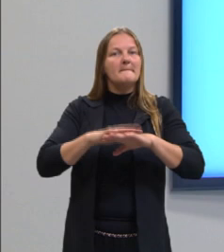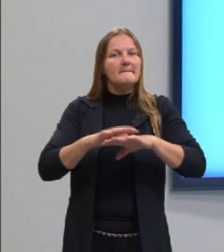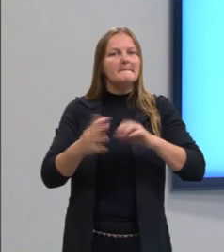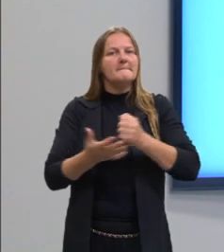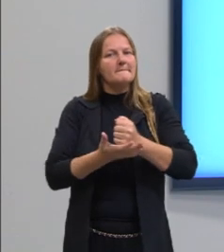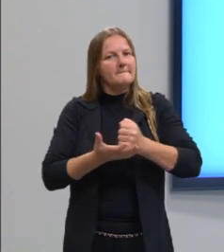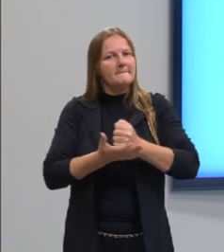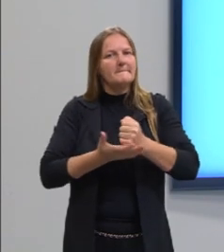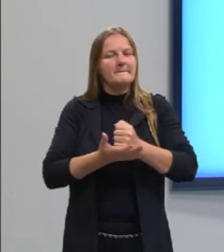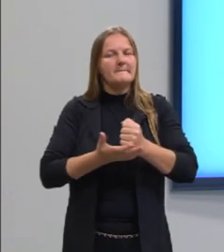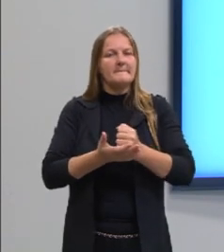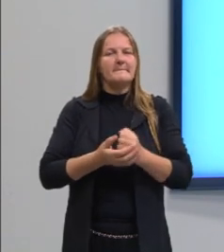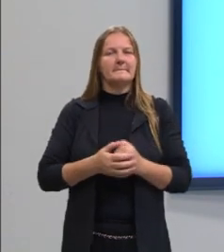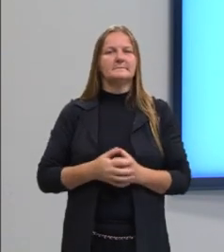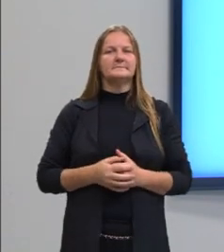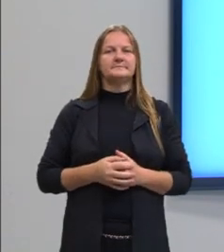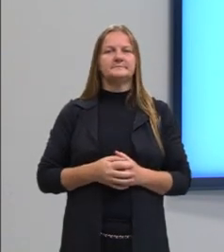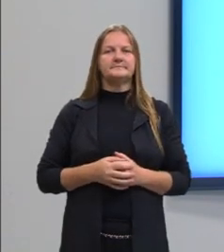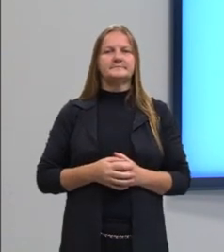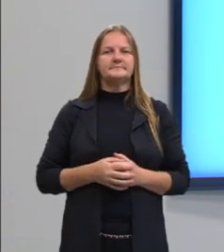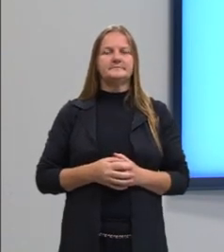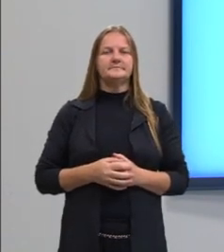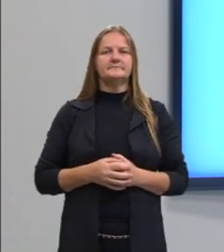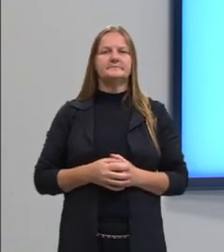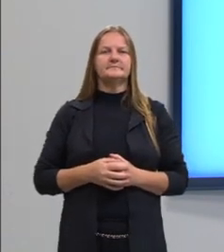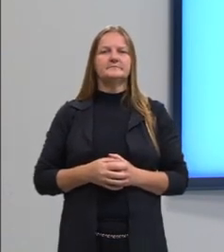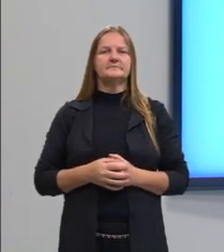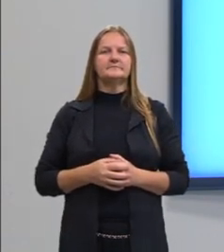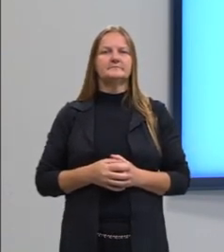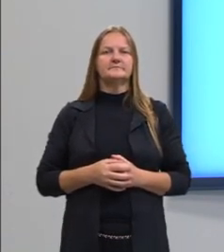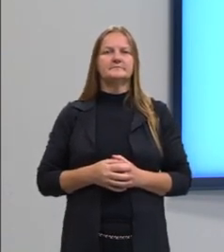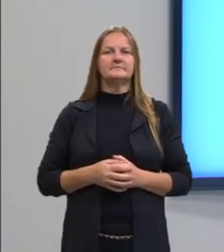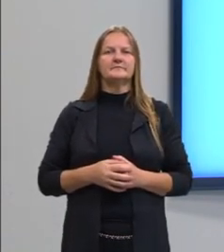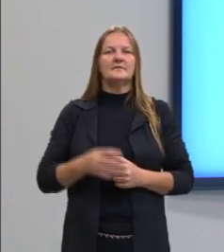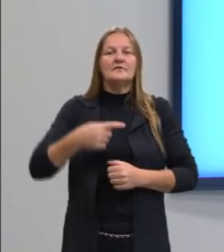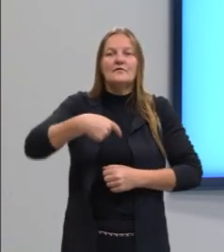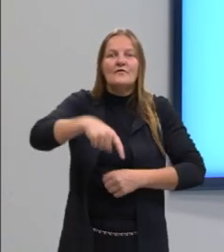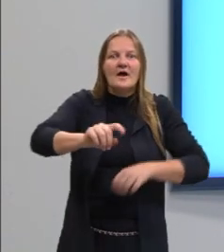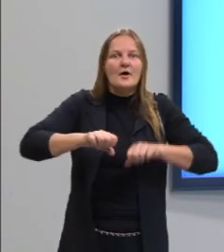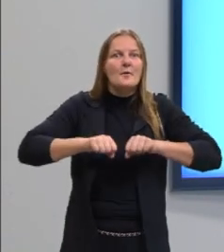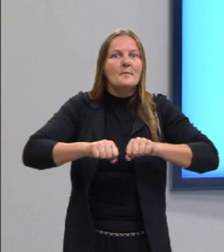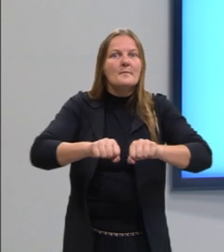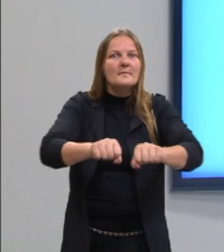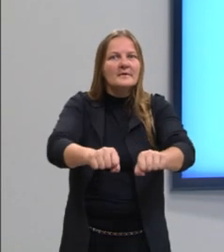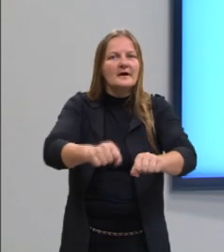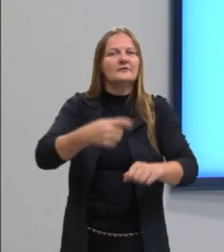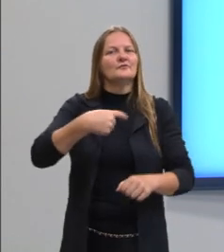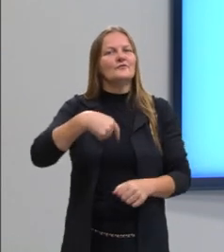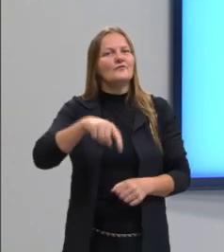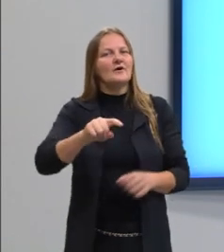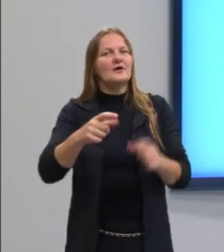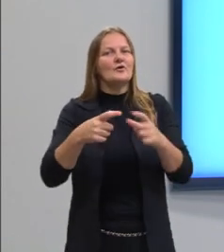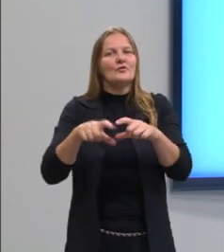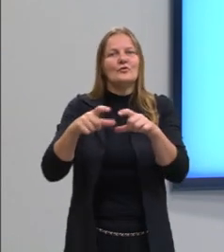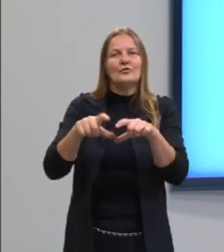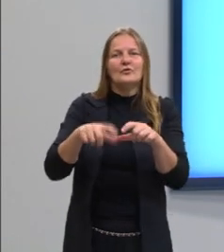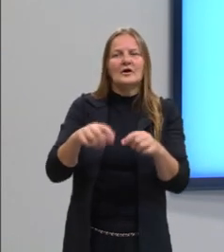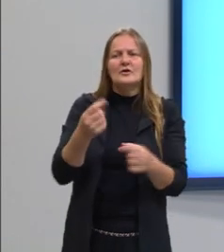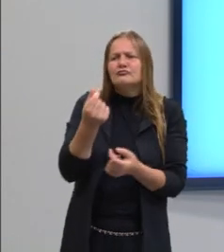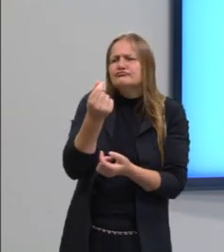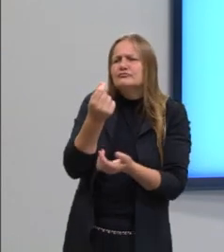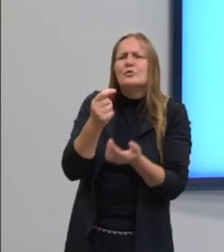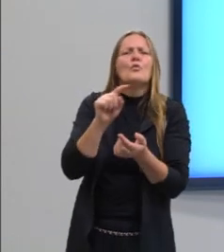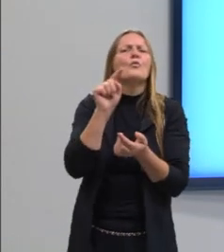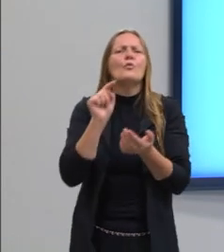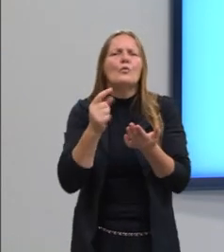mesmo, que gente utiliza quando vai no mercado, quando vai em algum local para ver preço, quando